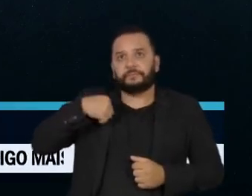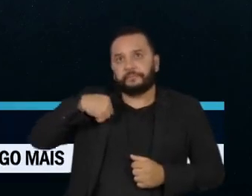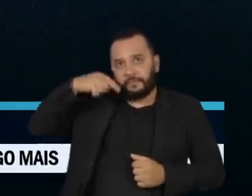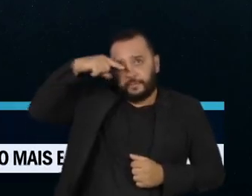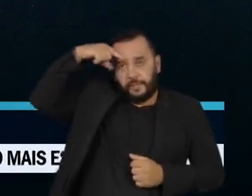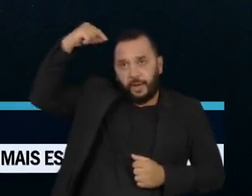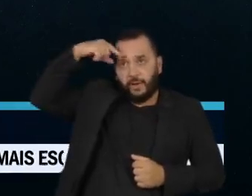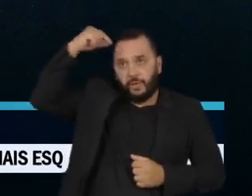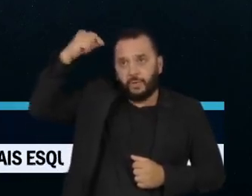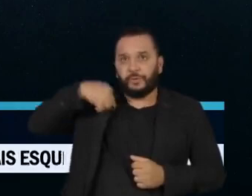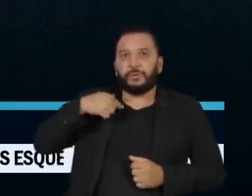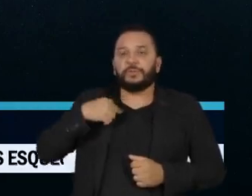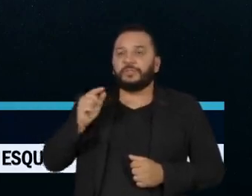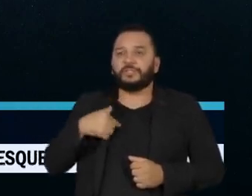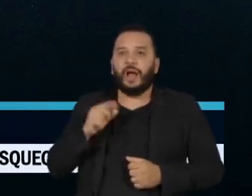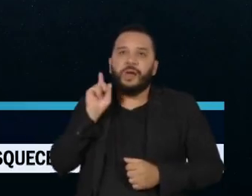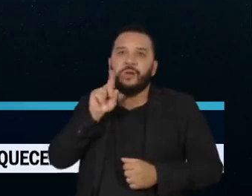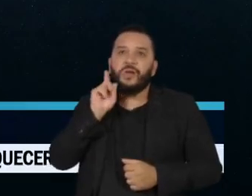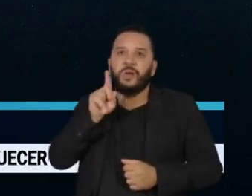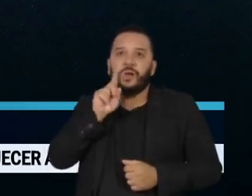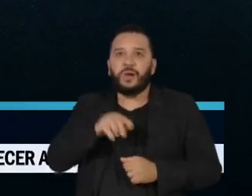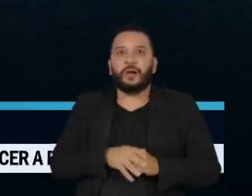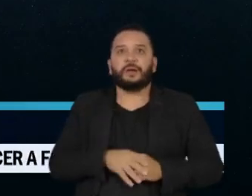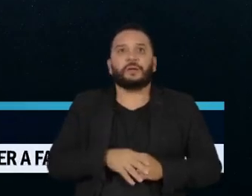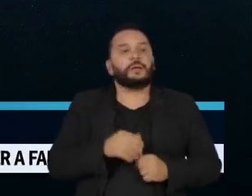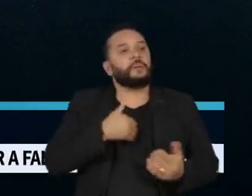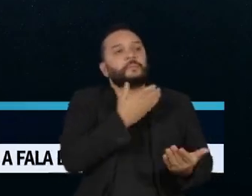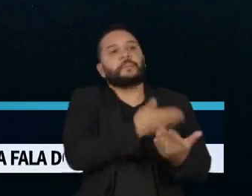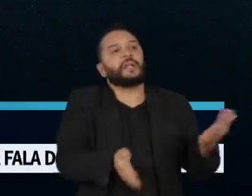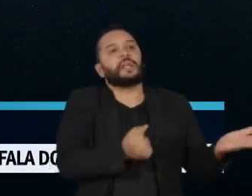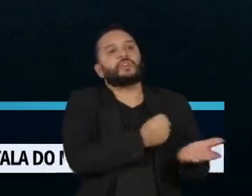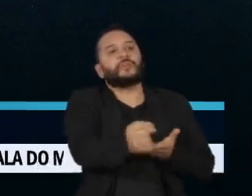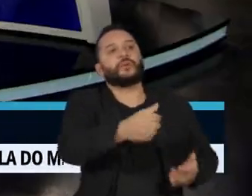chegou a ironizar um manifestante. Perdeu, Mané, não é mola!